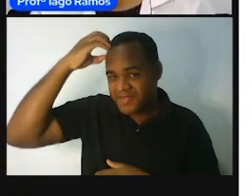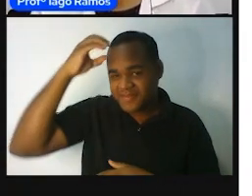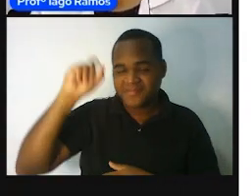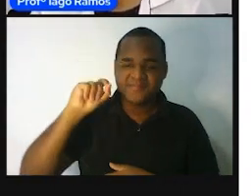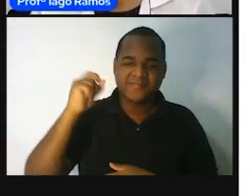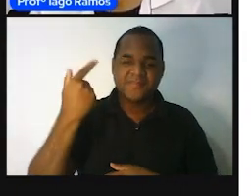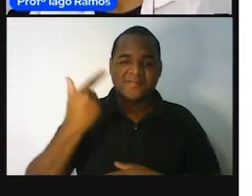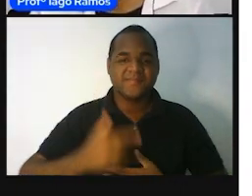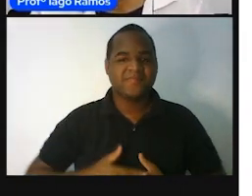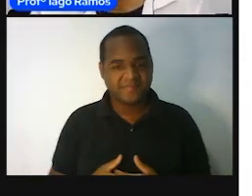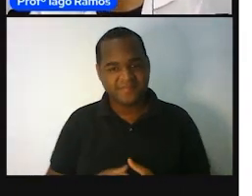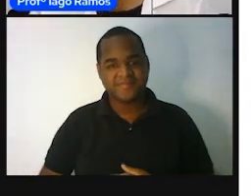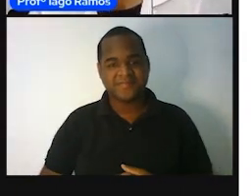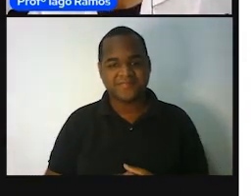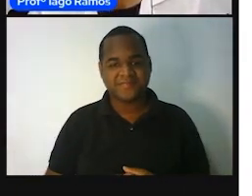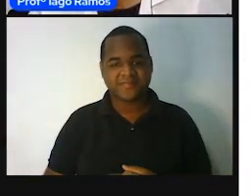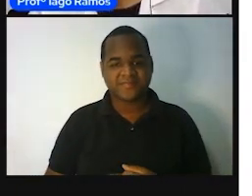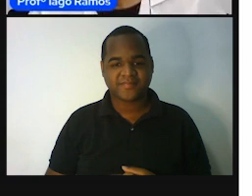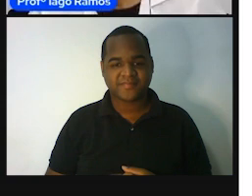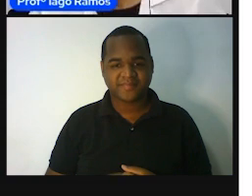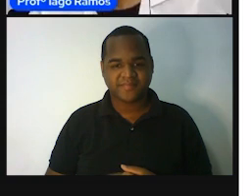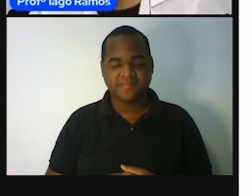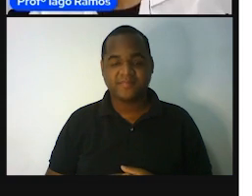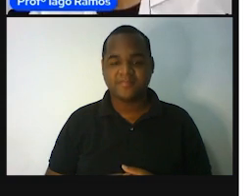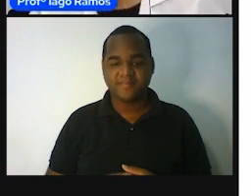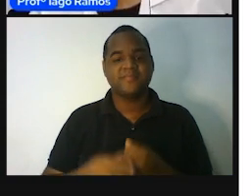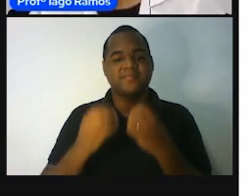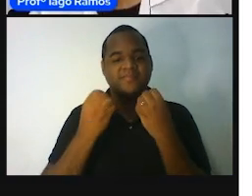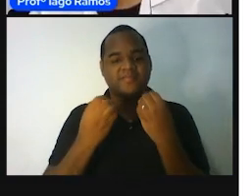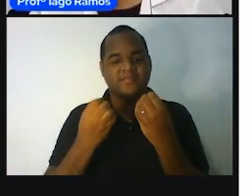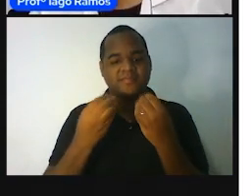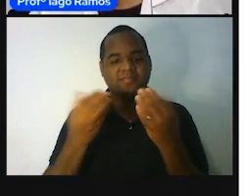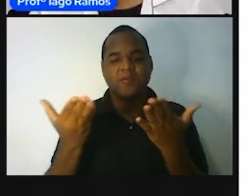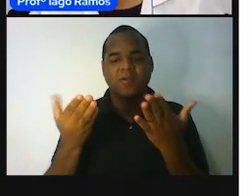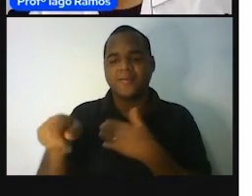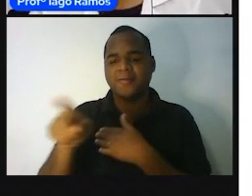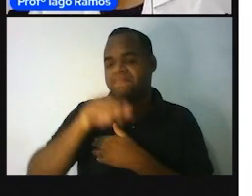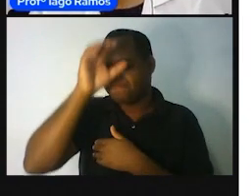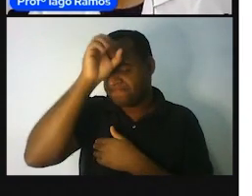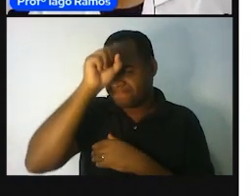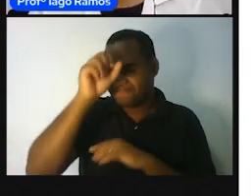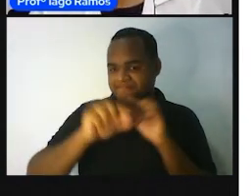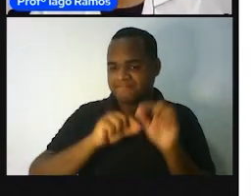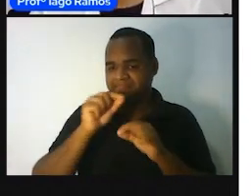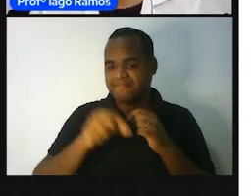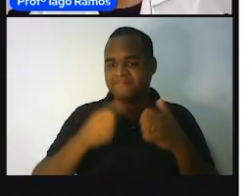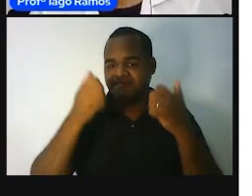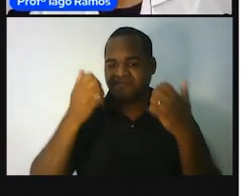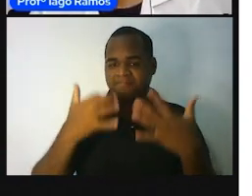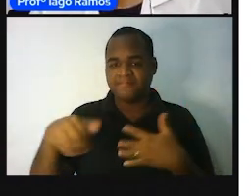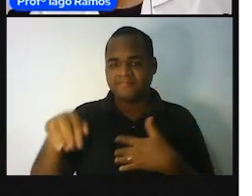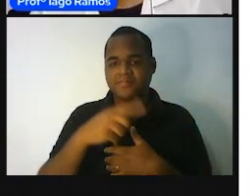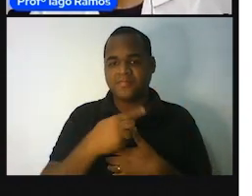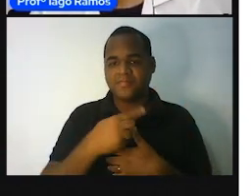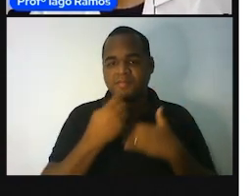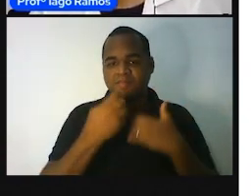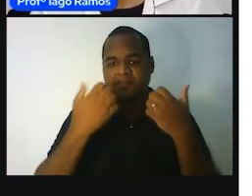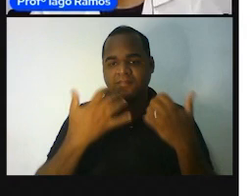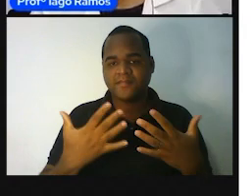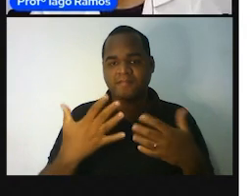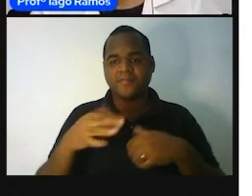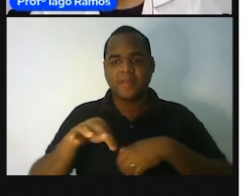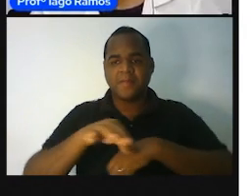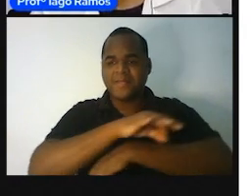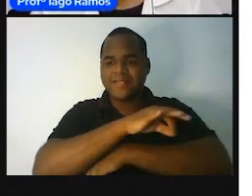do Cetetão. Bom, e o que é que nós vamos andar para aprender essa aula, a gente vai falar sobre medidas.